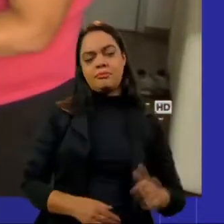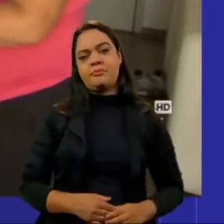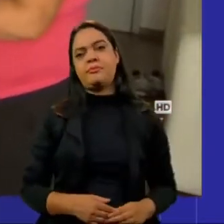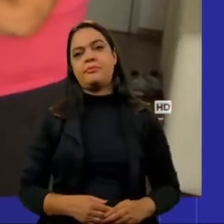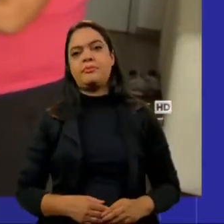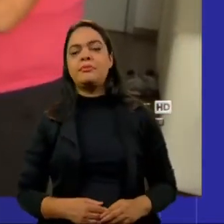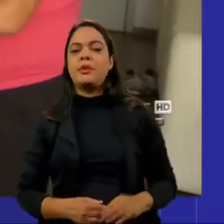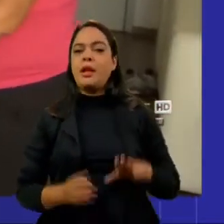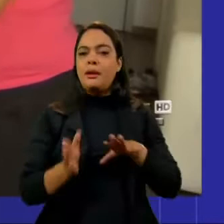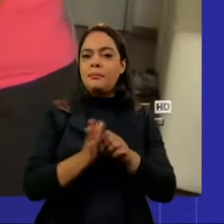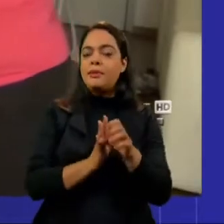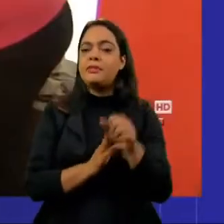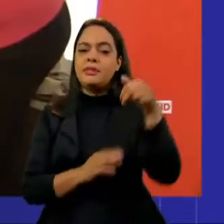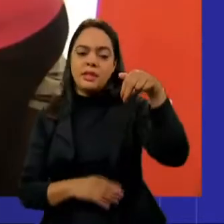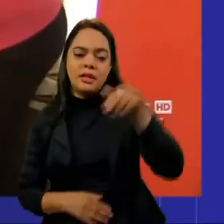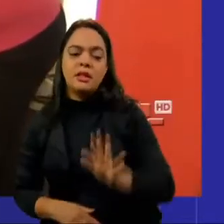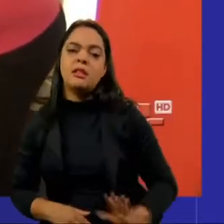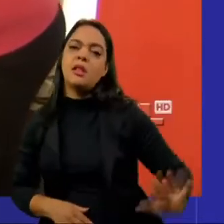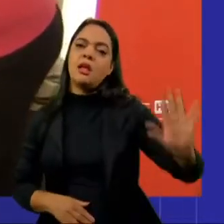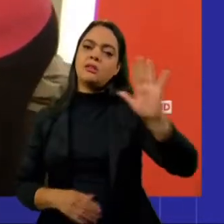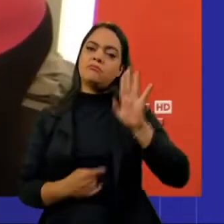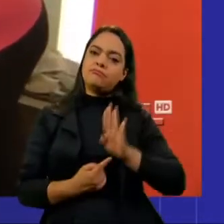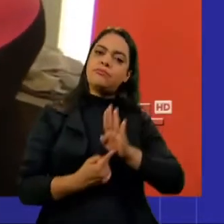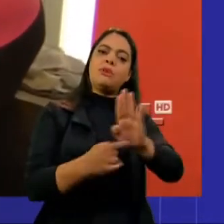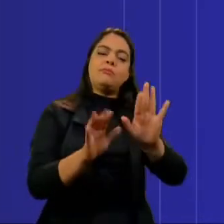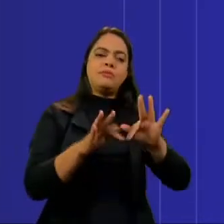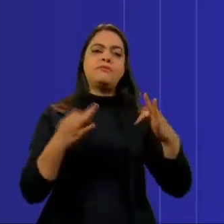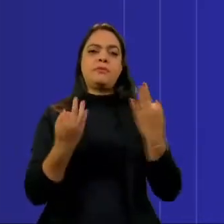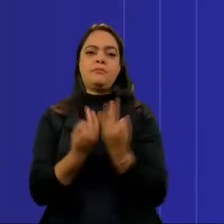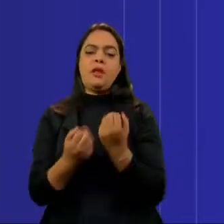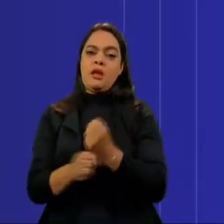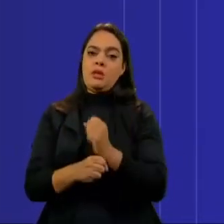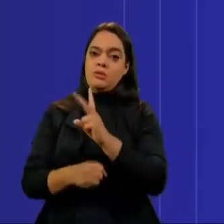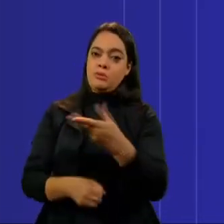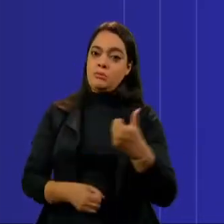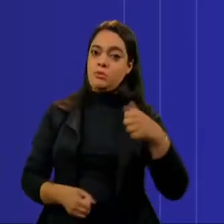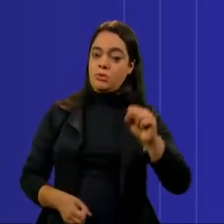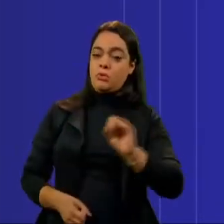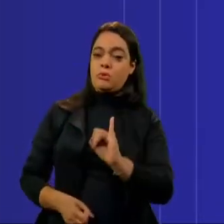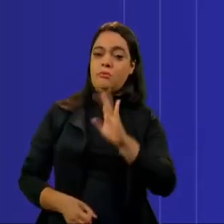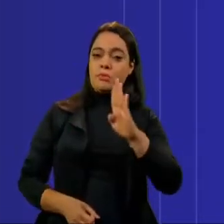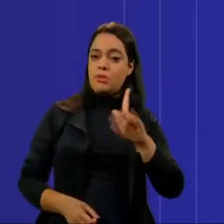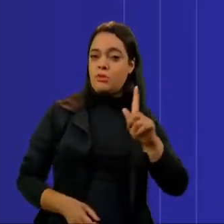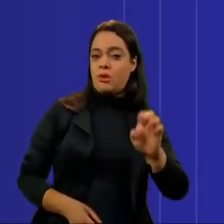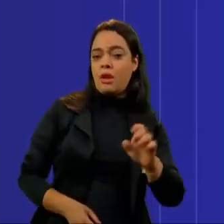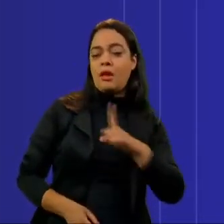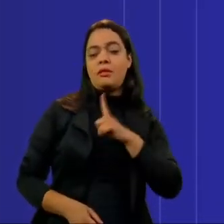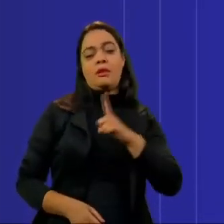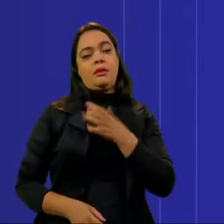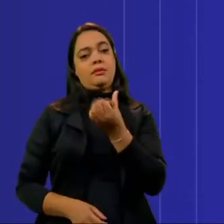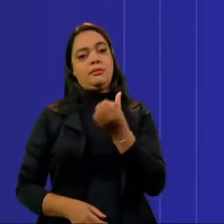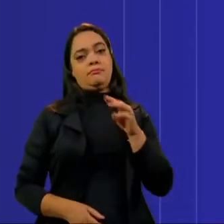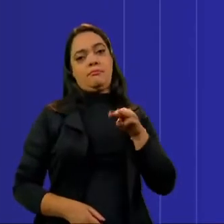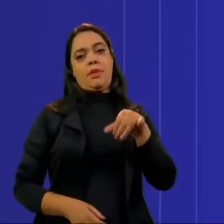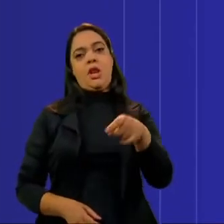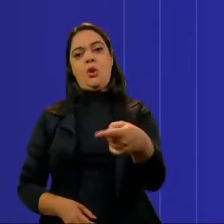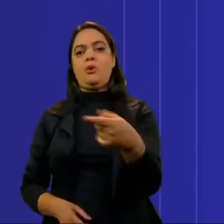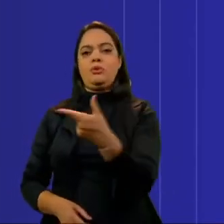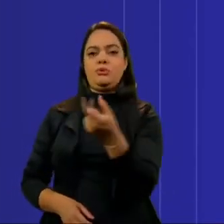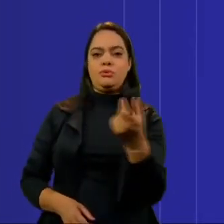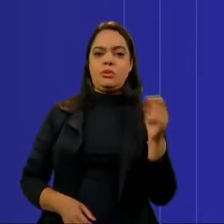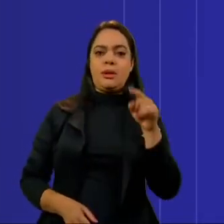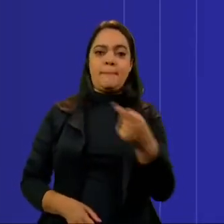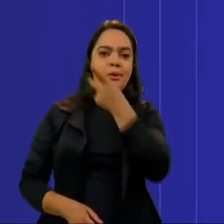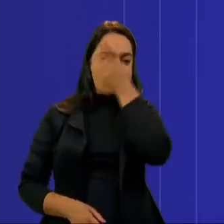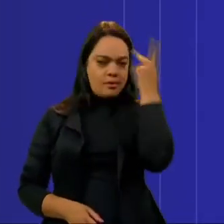Nacional por Amostra Domiciliar de 2018 do IBGE, são cerca de 6 milhões e 200 mil pessoas, sendo que